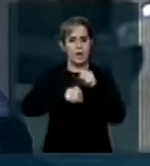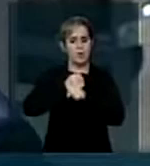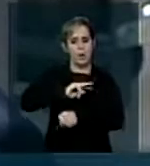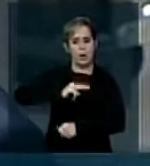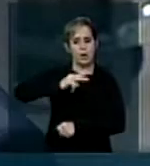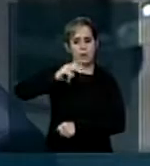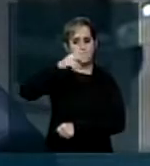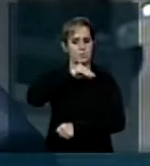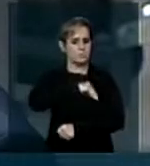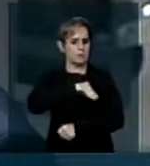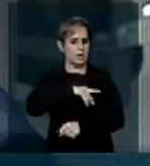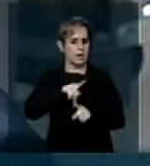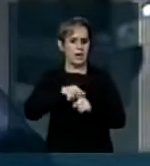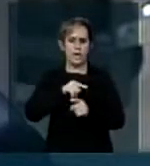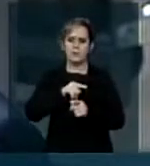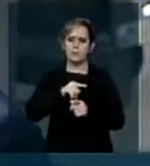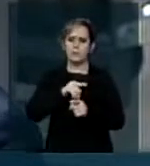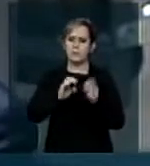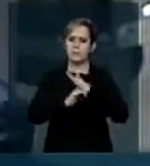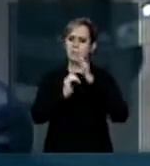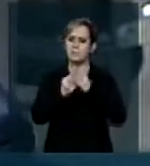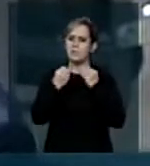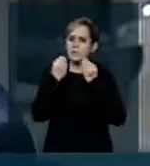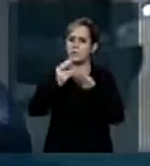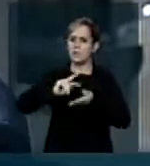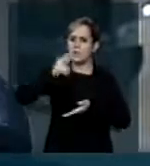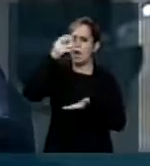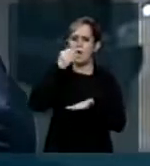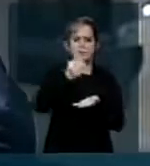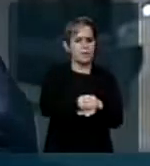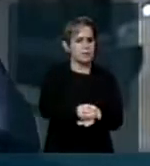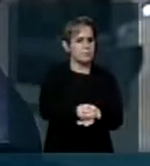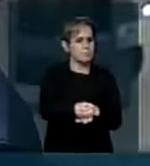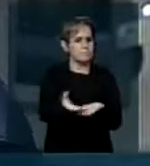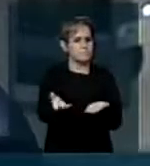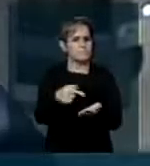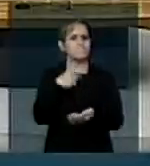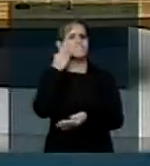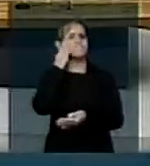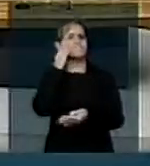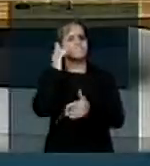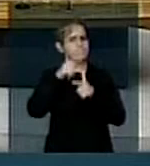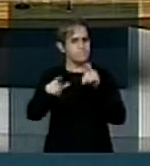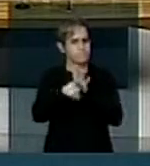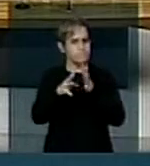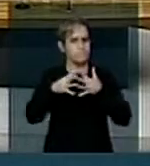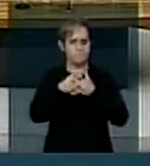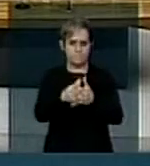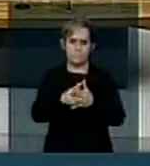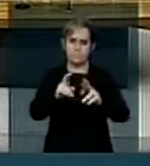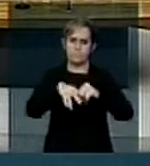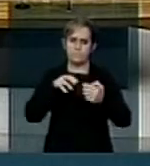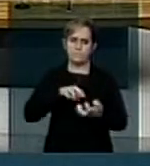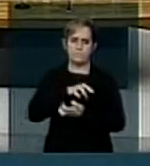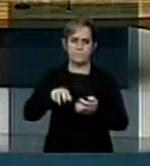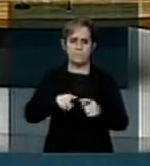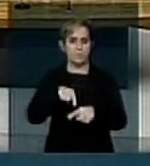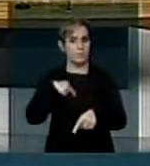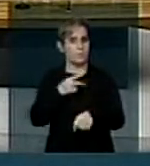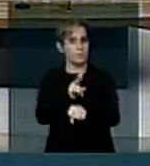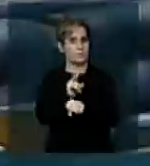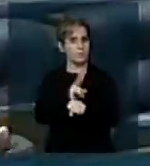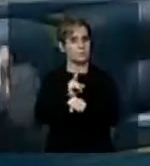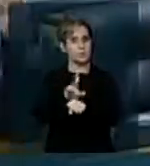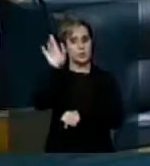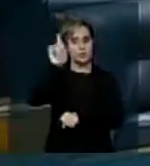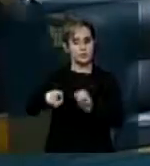a empresa queira oferecer aos metroviários. Portanto, sabemos dos transtornos provocados pela greve, mas somos defensores do